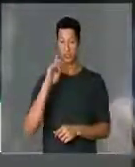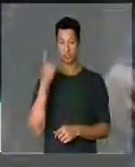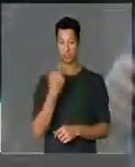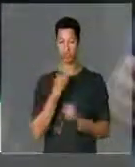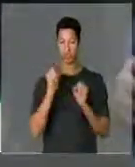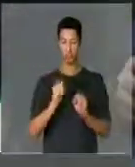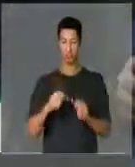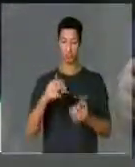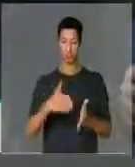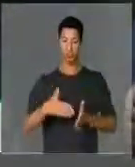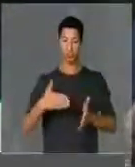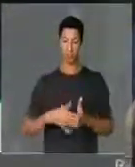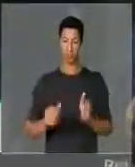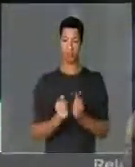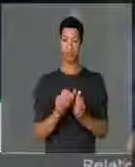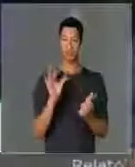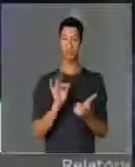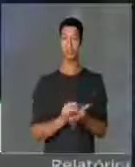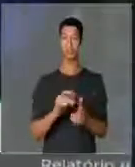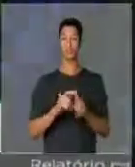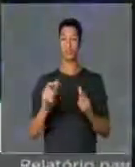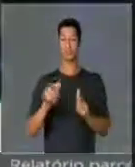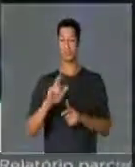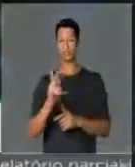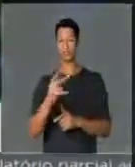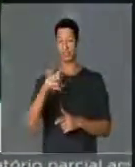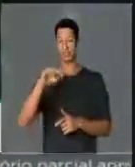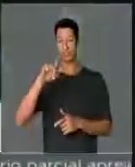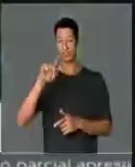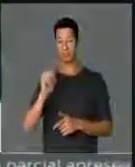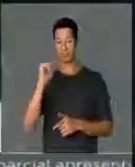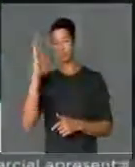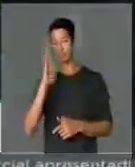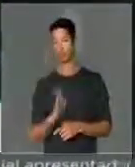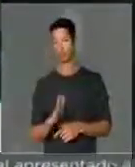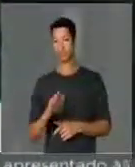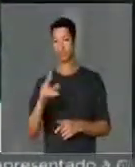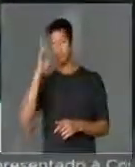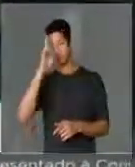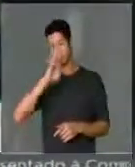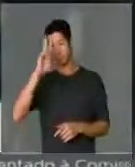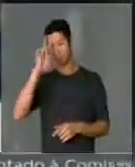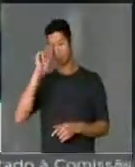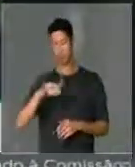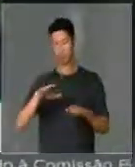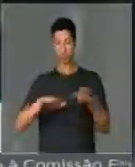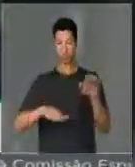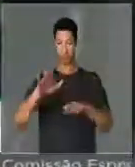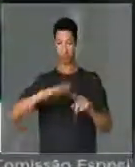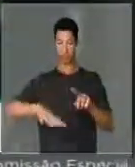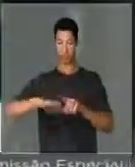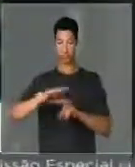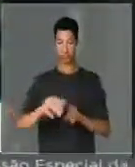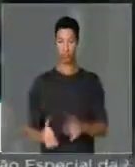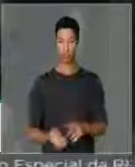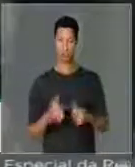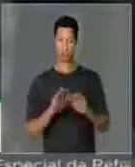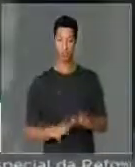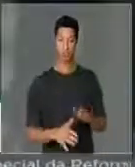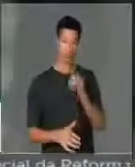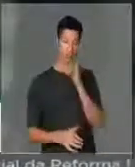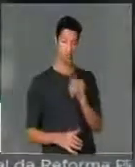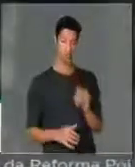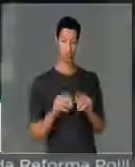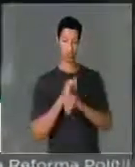a gente enfrente com eficácia a maior chaga do Brasil, histórica, que é a desigualdade social. Fica aqui o